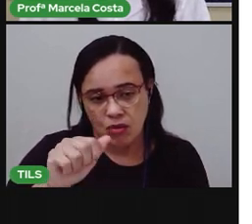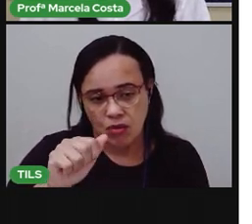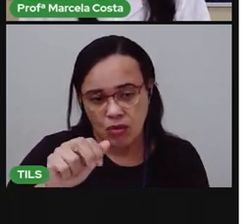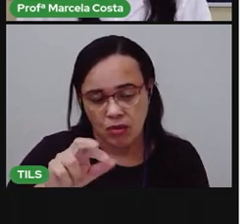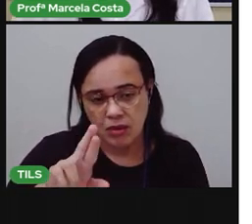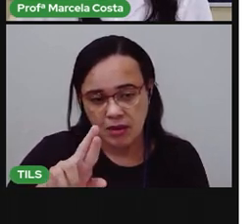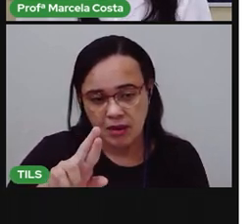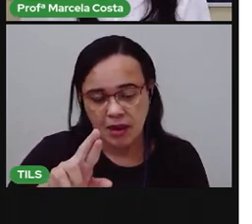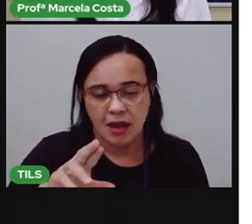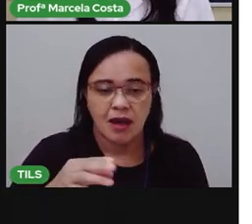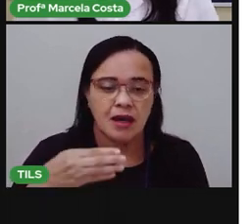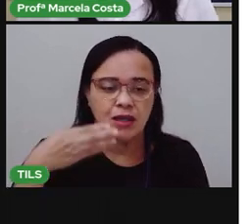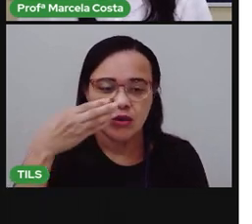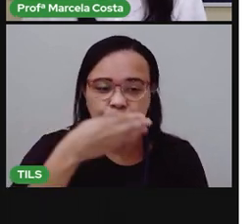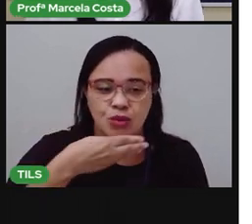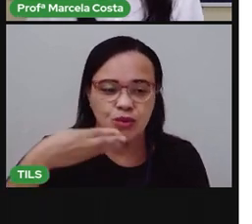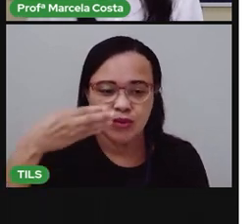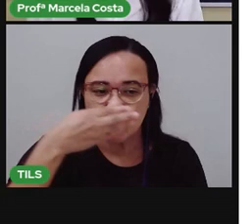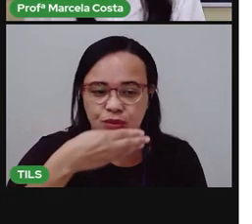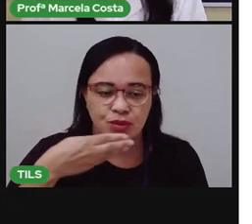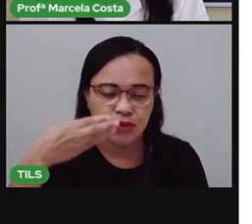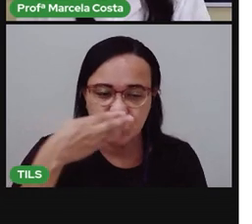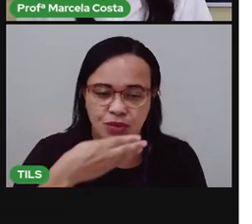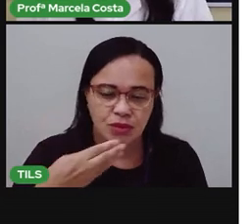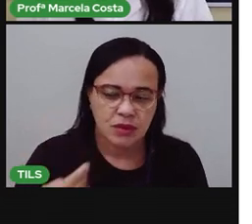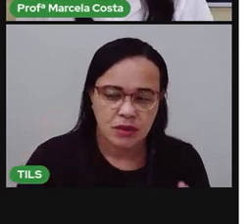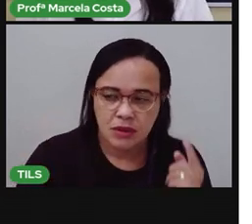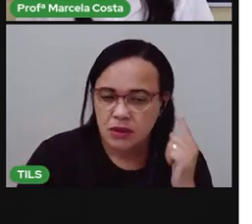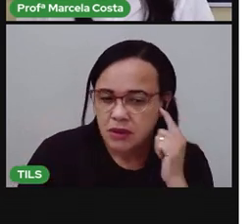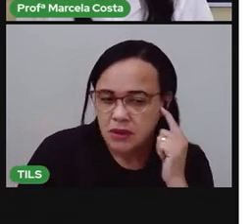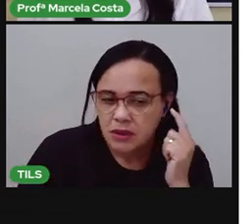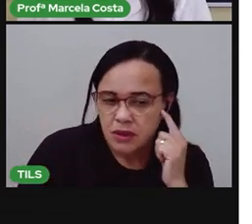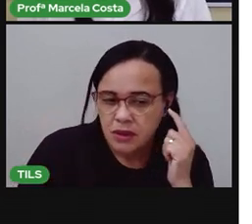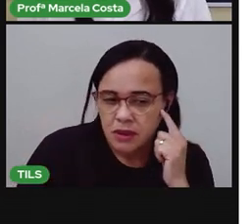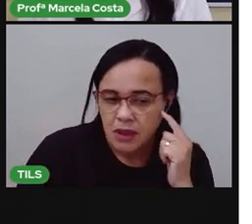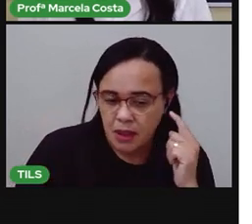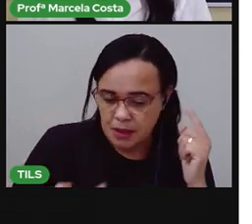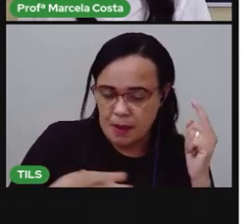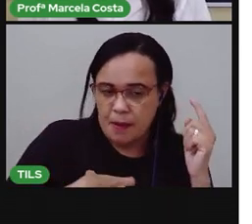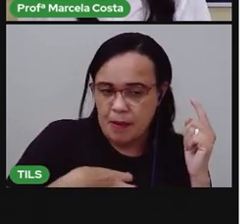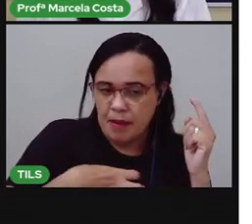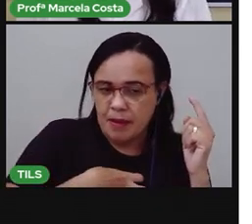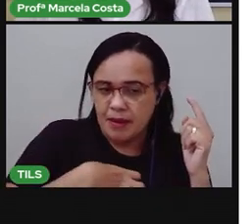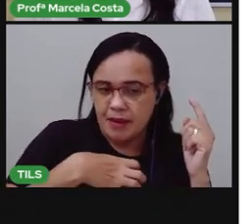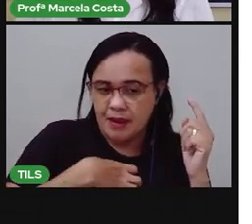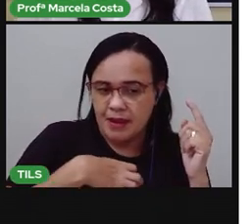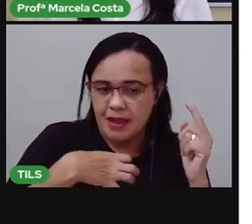Qual é o primeiro som que você escuta quando eu falo açúcar?